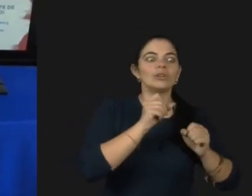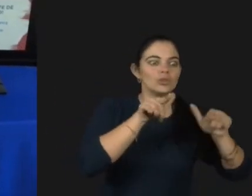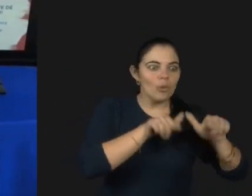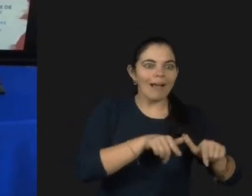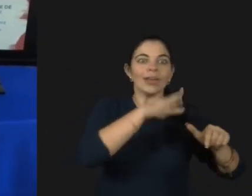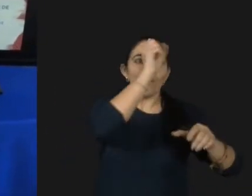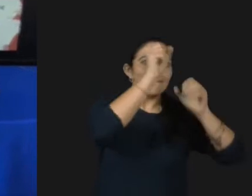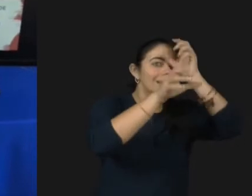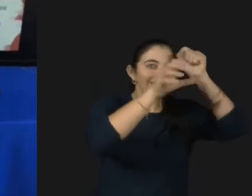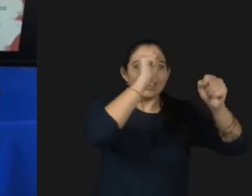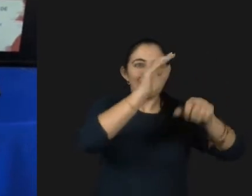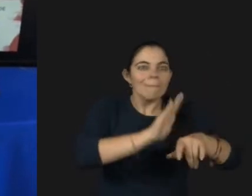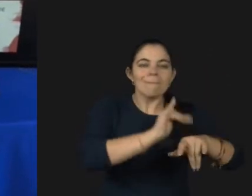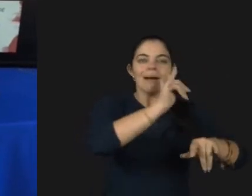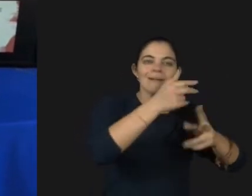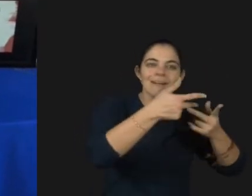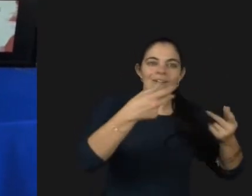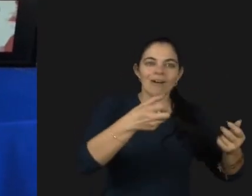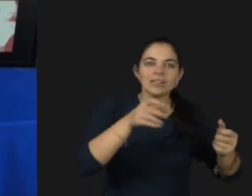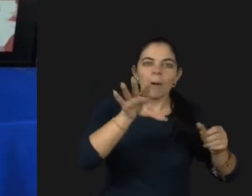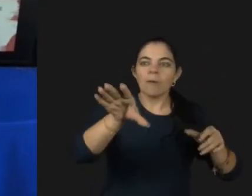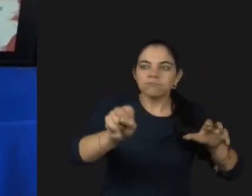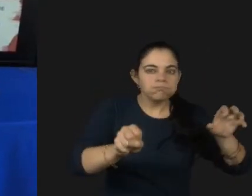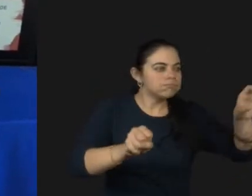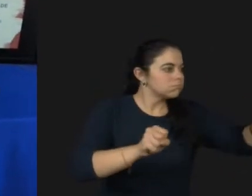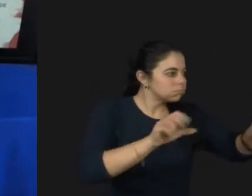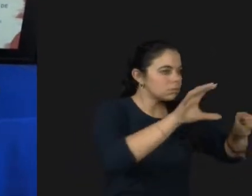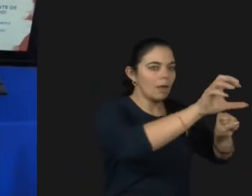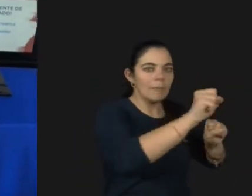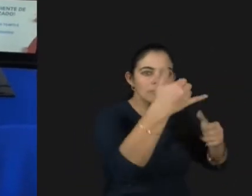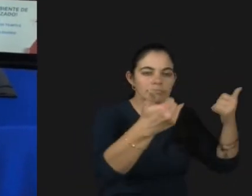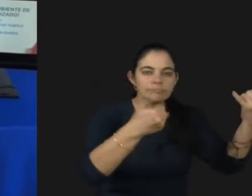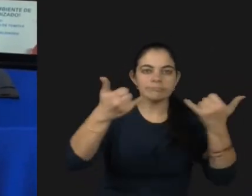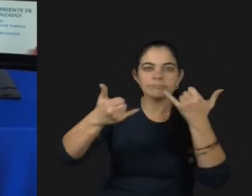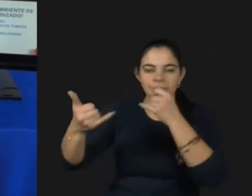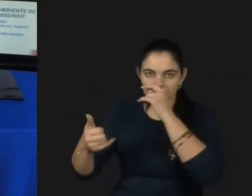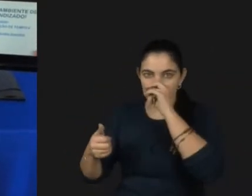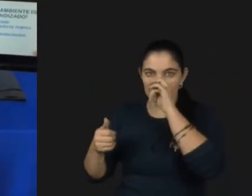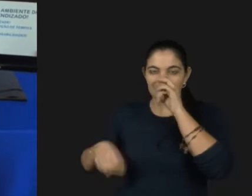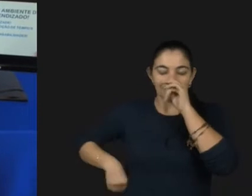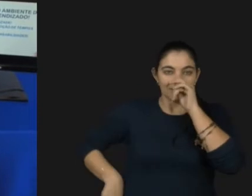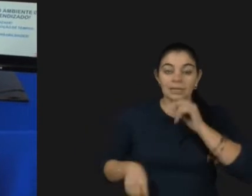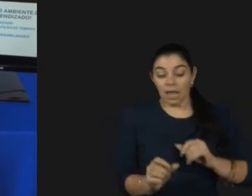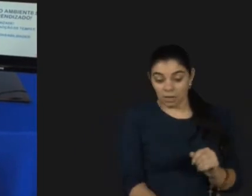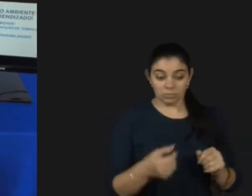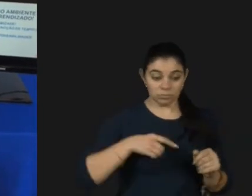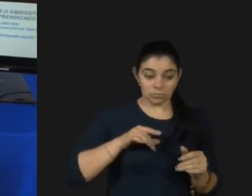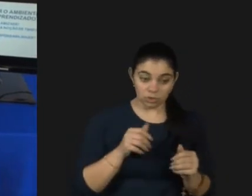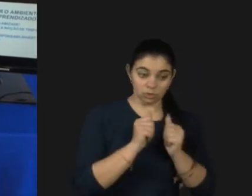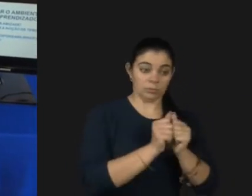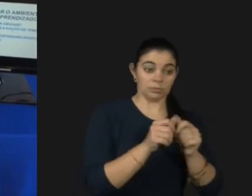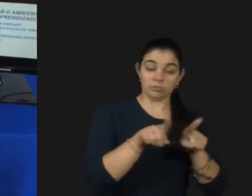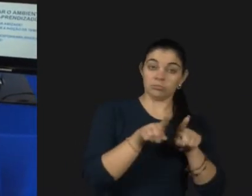Desde cedo, por causa dessa nossa convivência, fui incentivado a criar laços de amizade. Criar